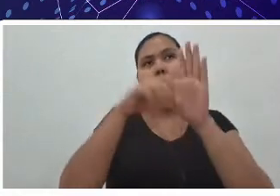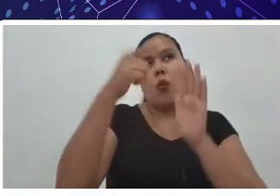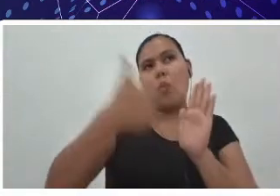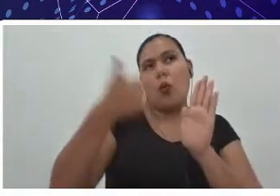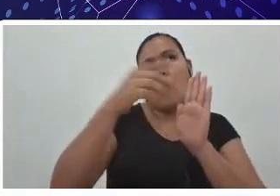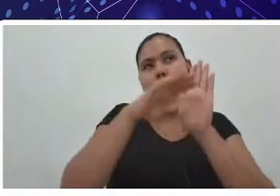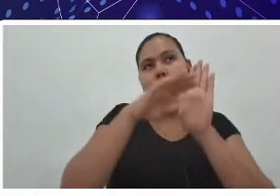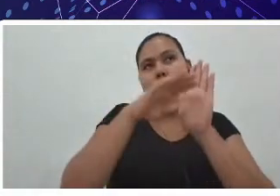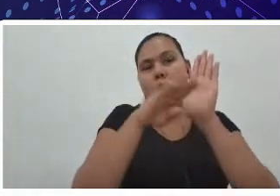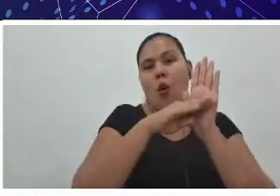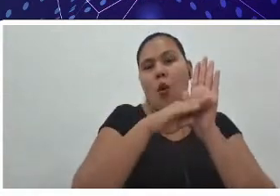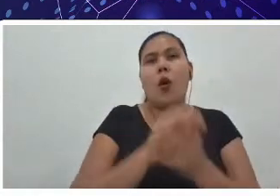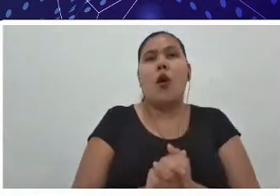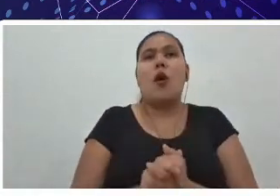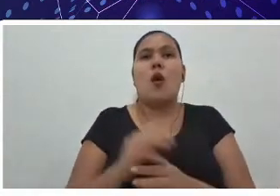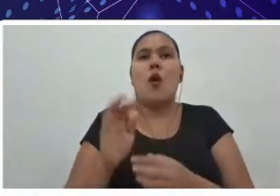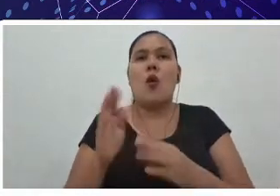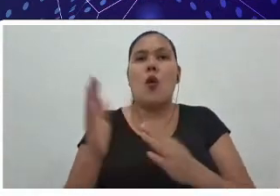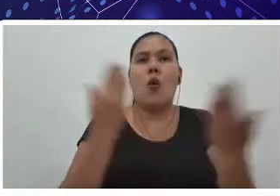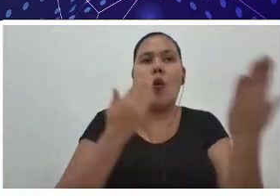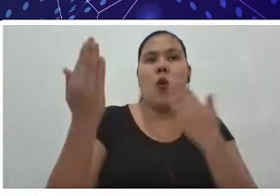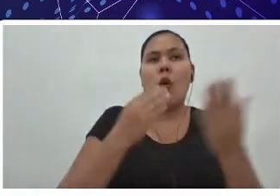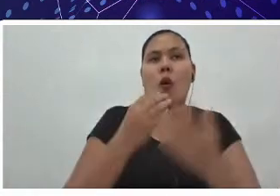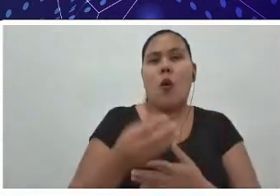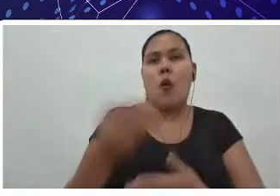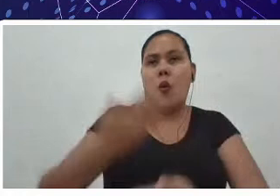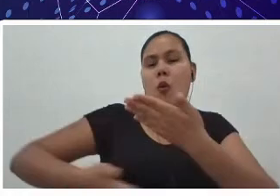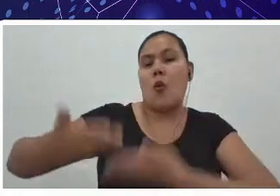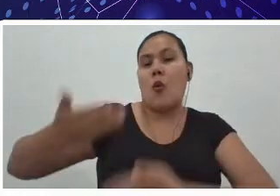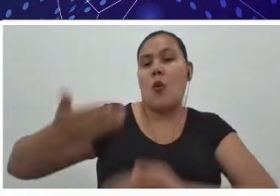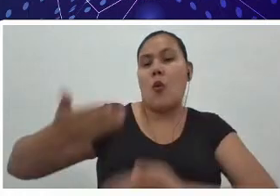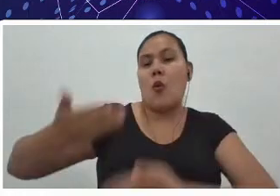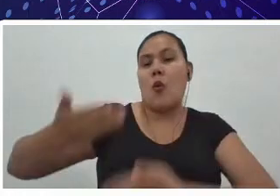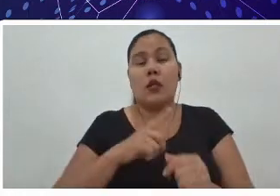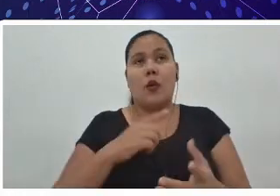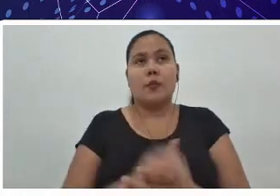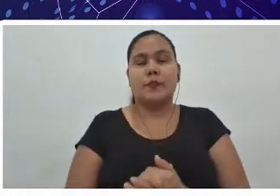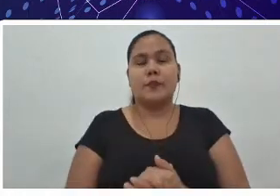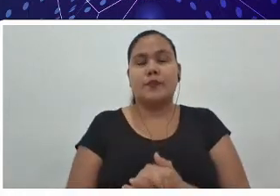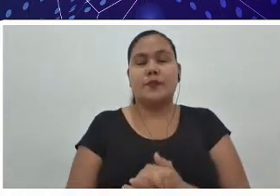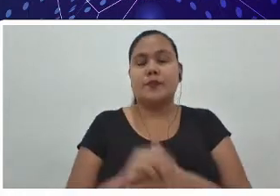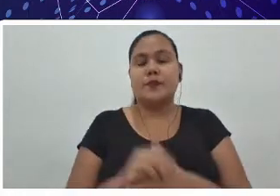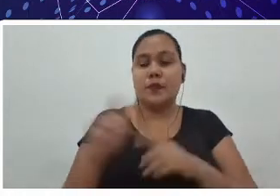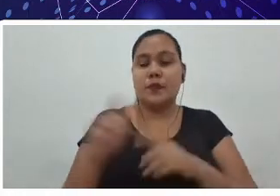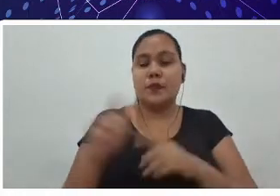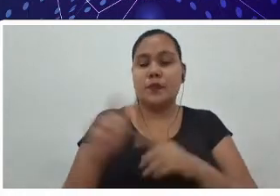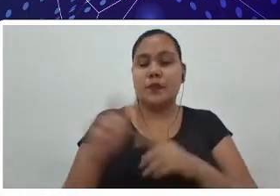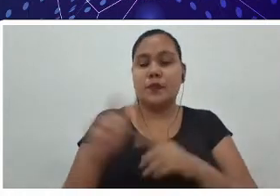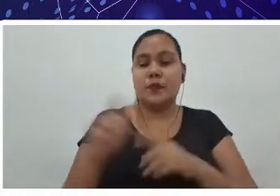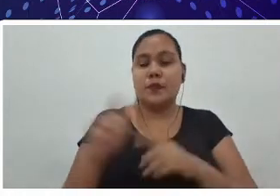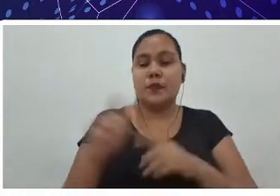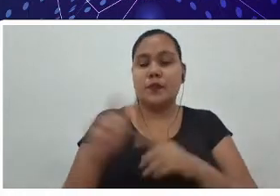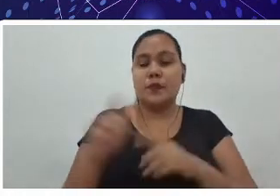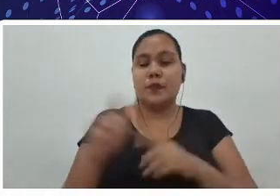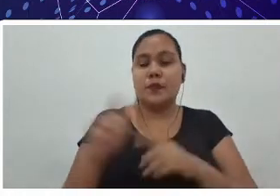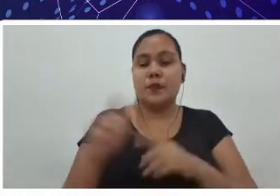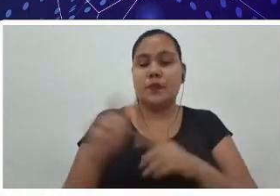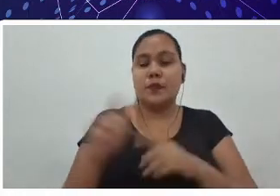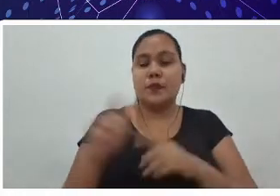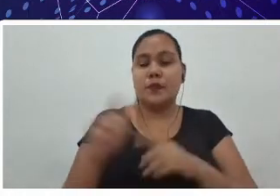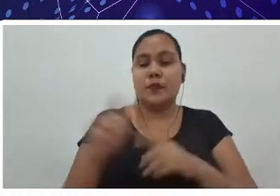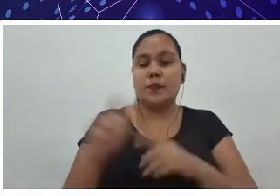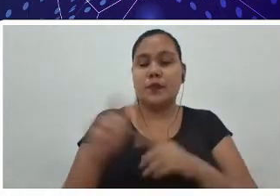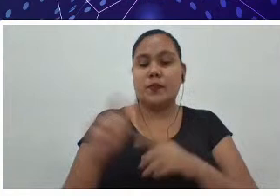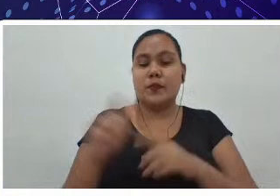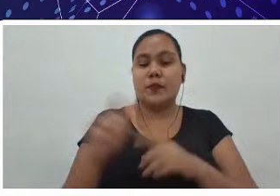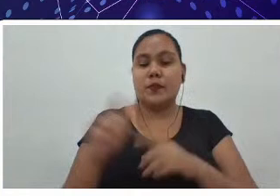contribuições que nós temos aí, então o agro move Rondônia, e dentro das ciências agrárias, assim como a engenharia